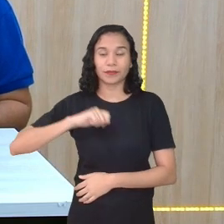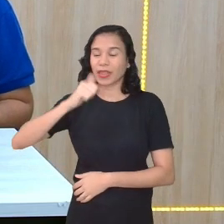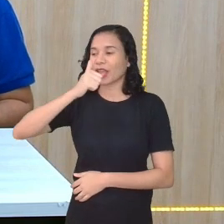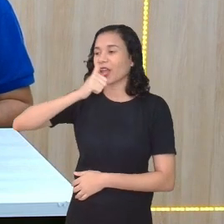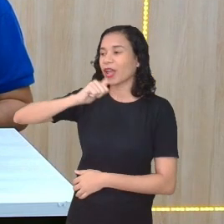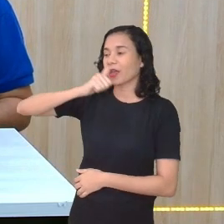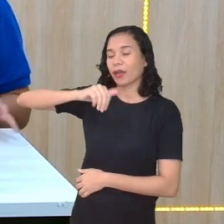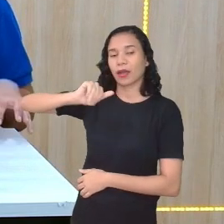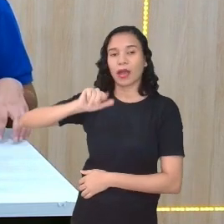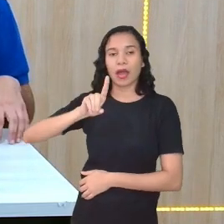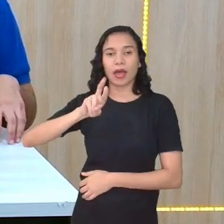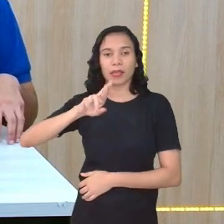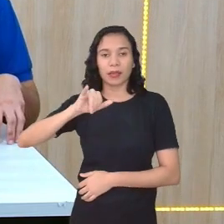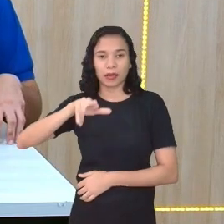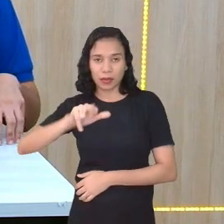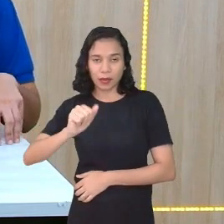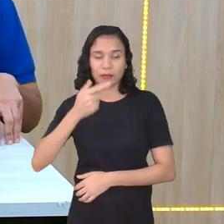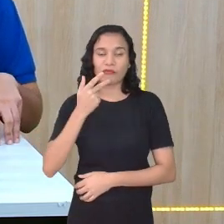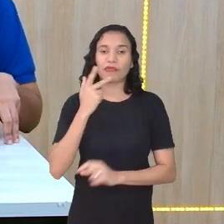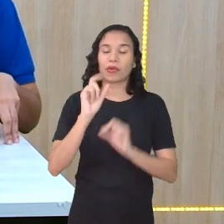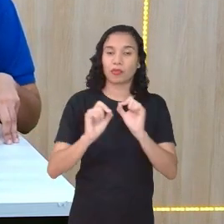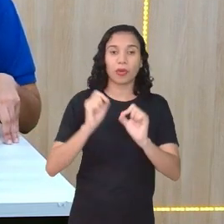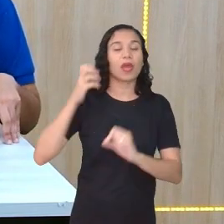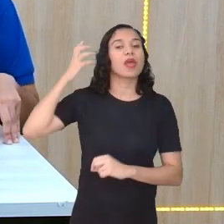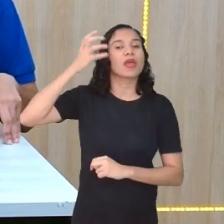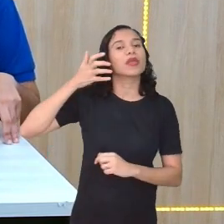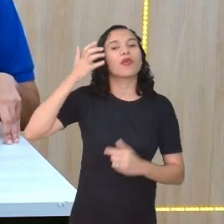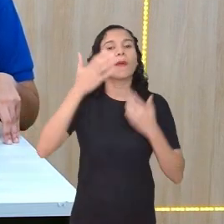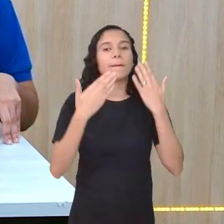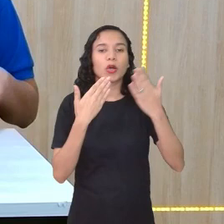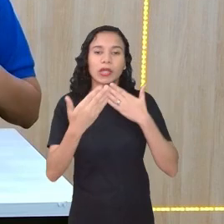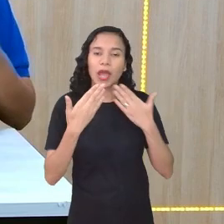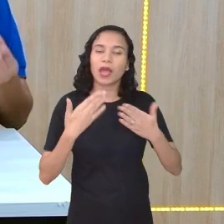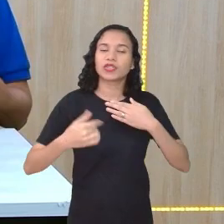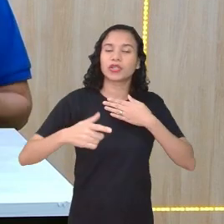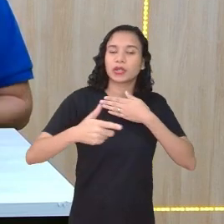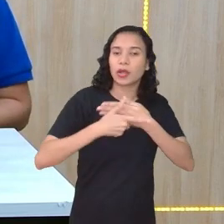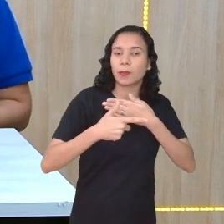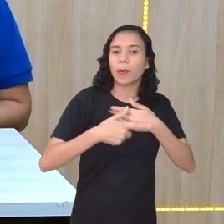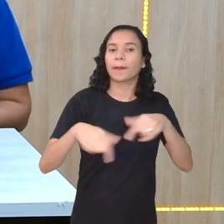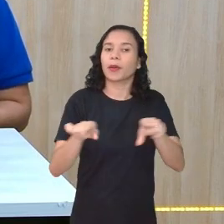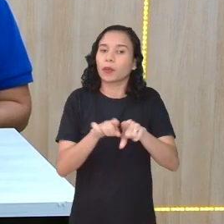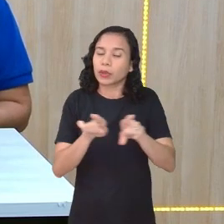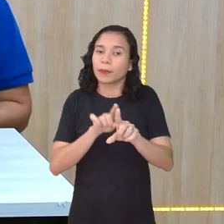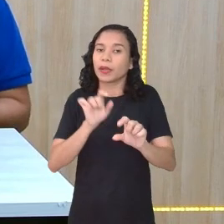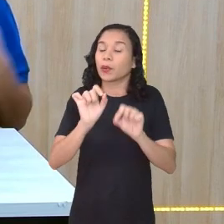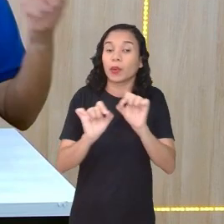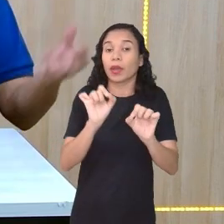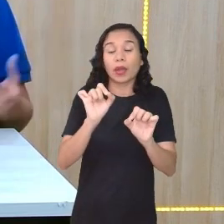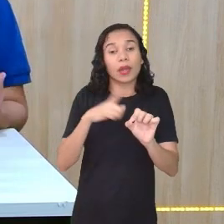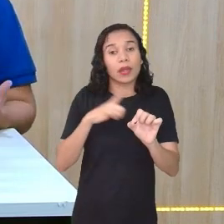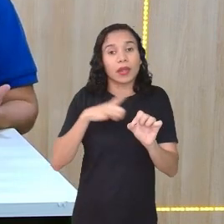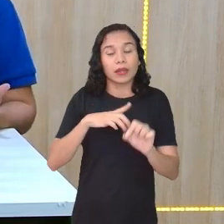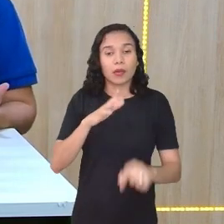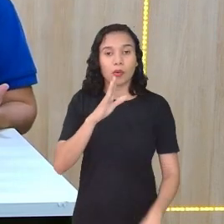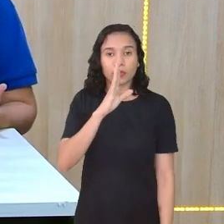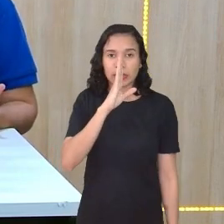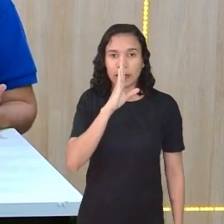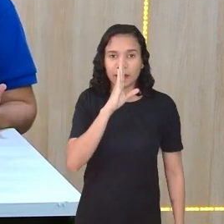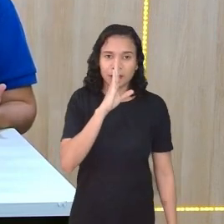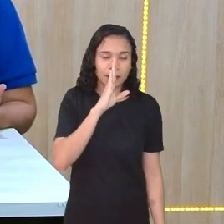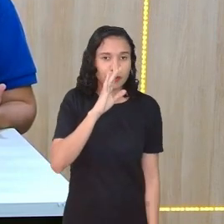estava dizendo que o podcast, ele serve, ele tem também essa função de cobrir os silêncios.